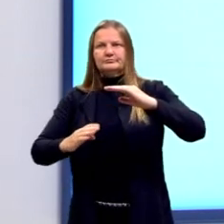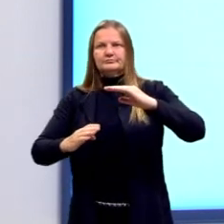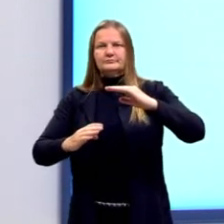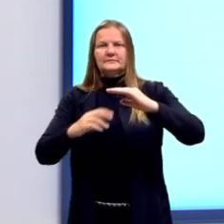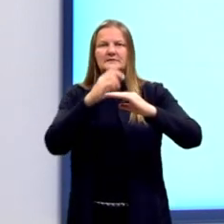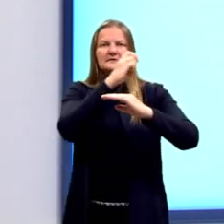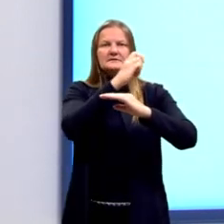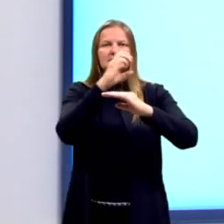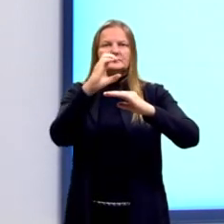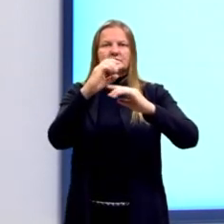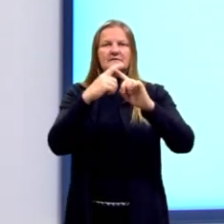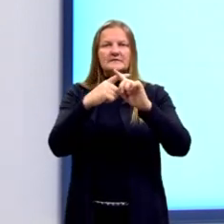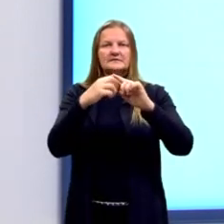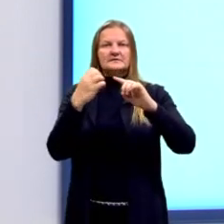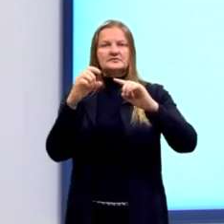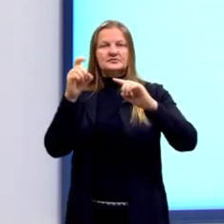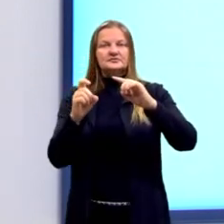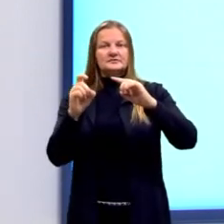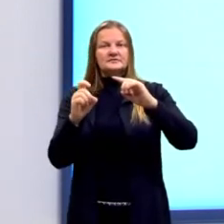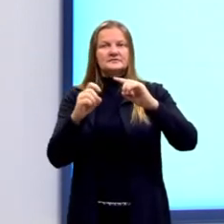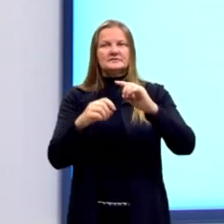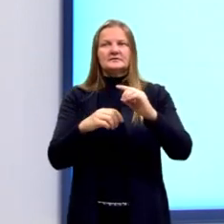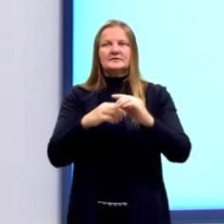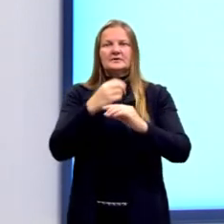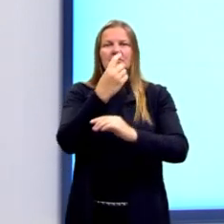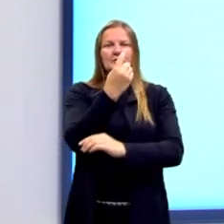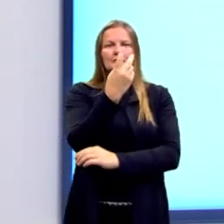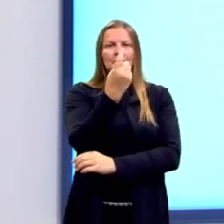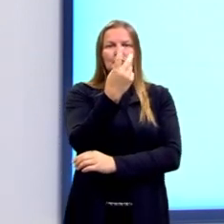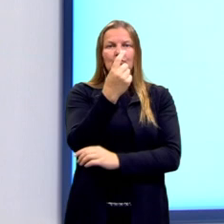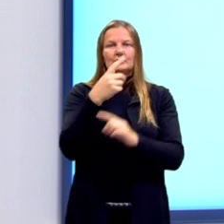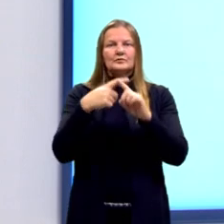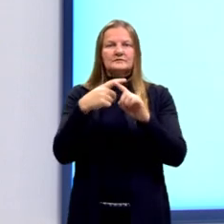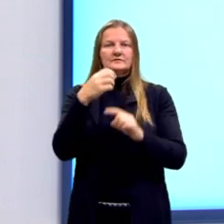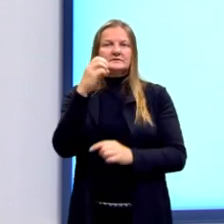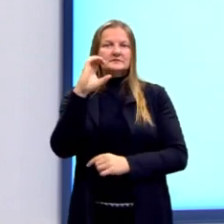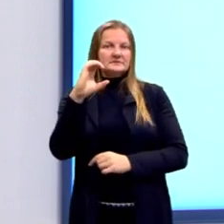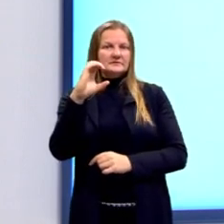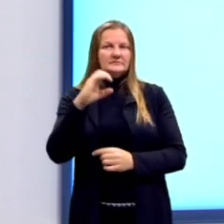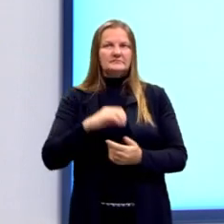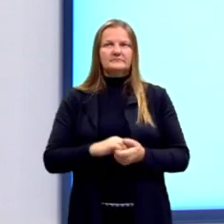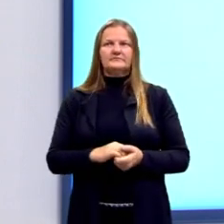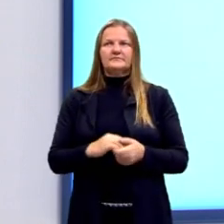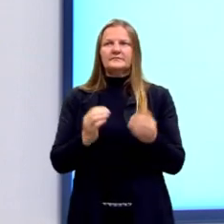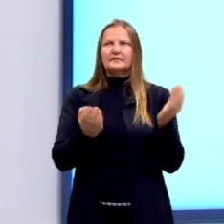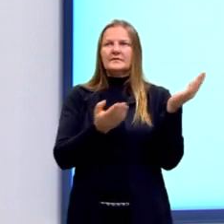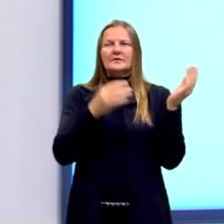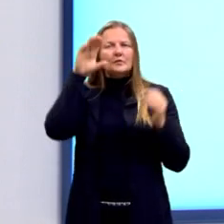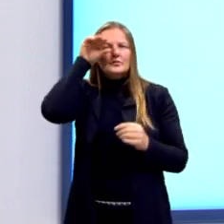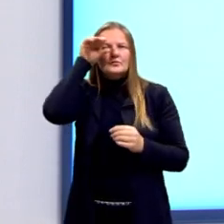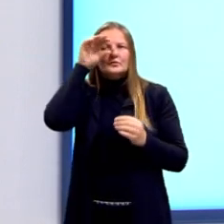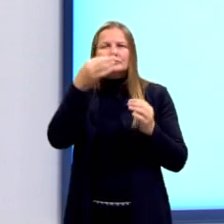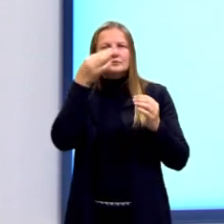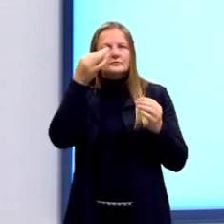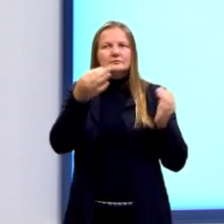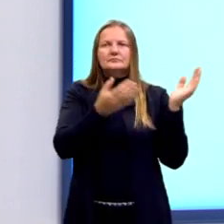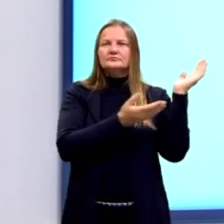5C vezes X é igual a 12 vezes C, tá? Aqui, observem, ó,